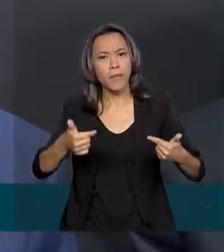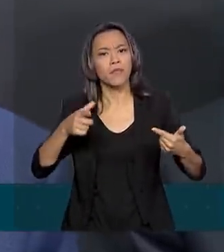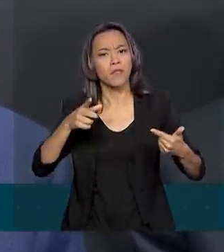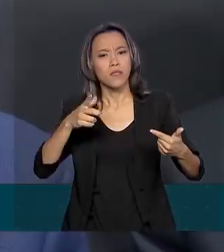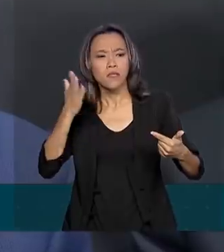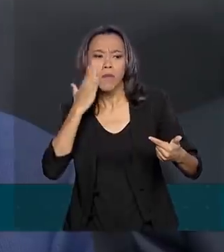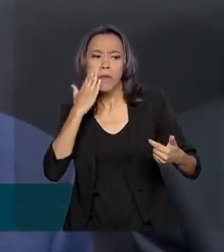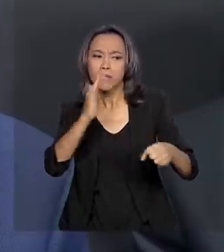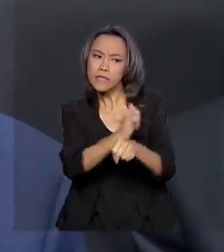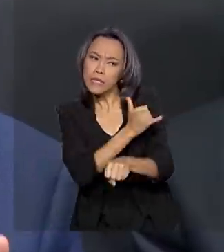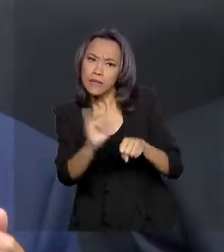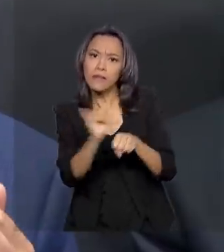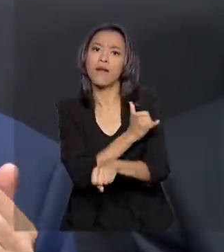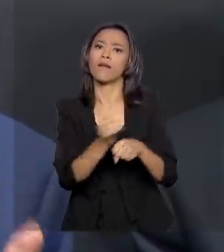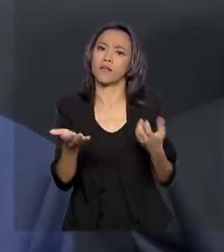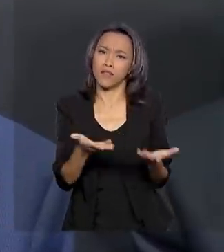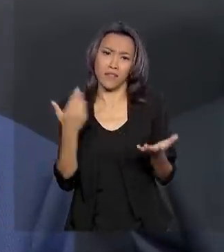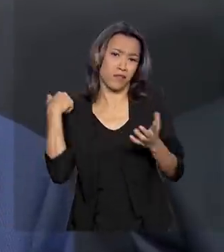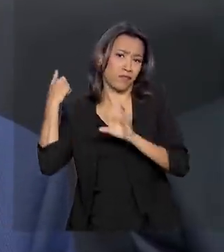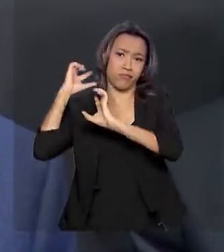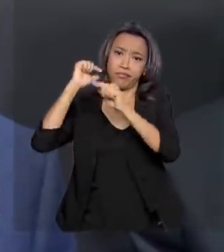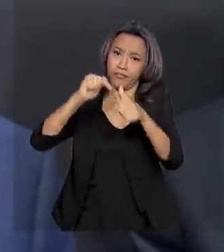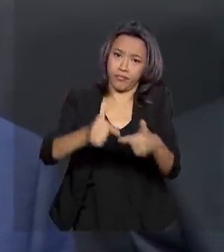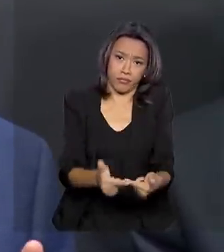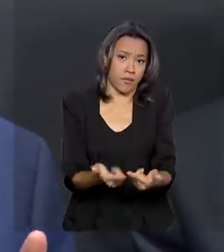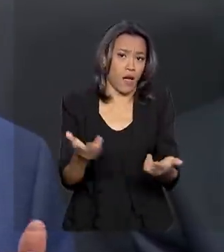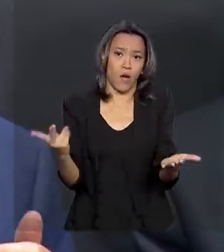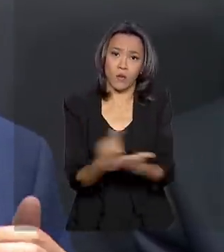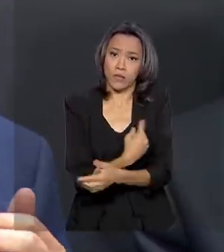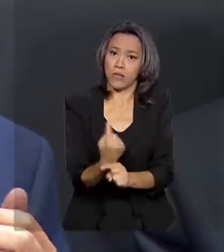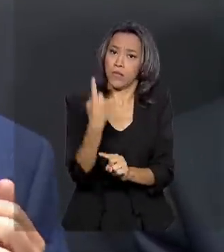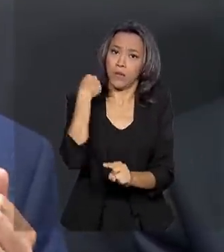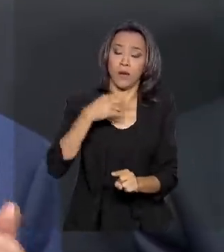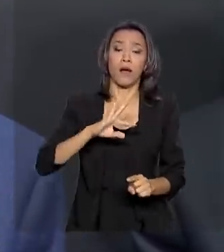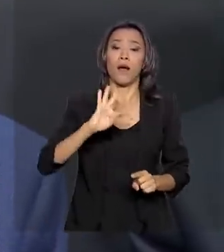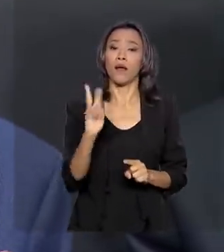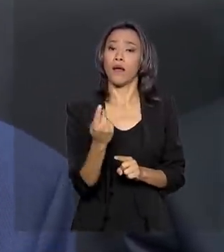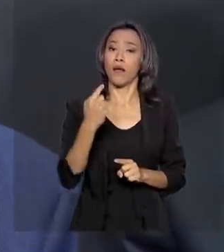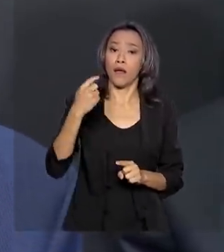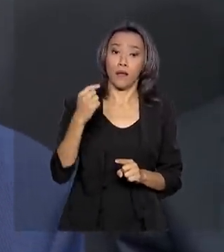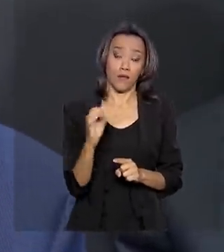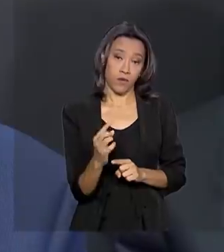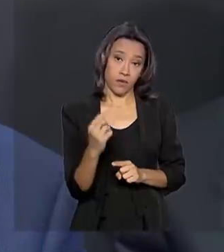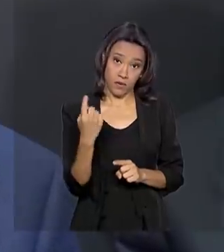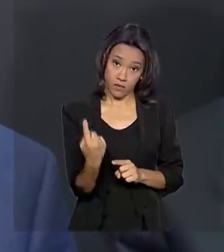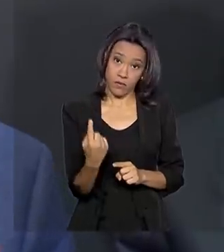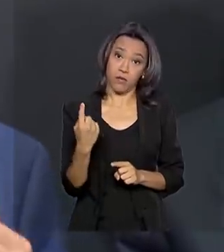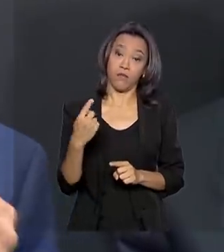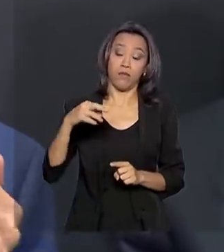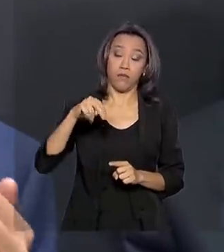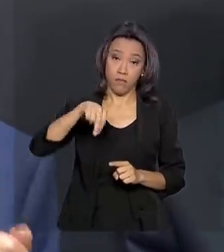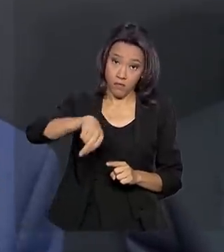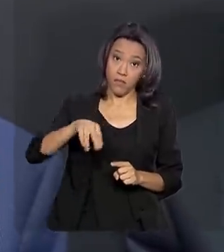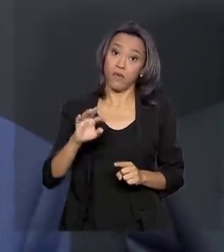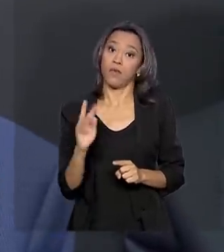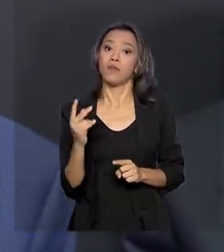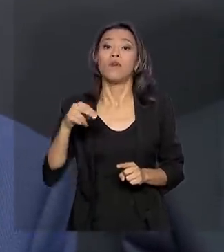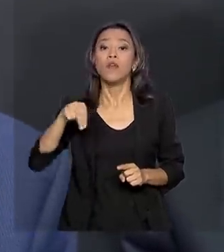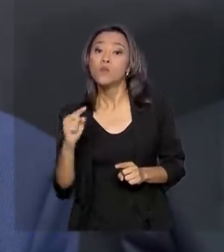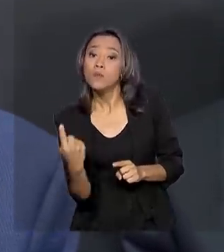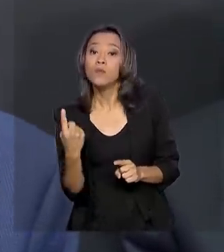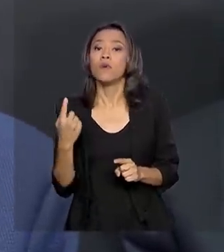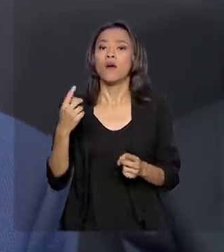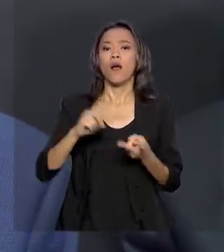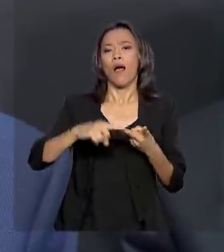ele é tradicional. Vivemos isso com o H1N1, vivemos isso com dengue, continuamos a viver, passamos por